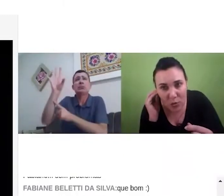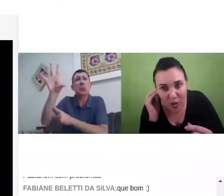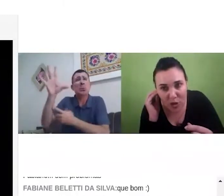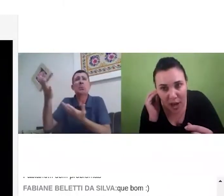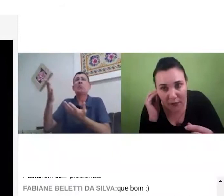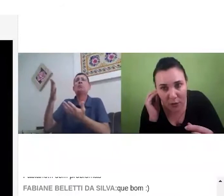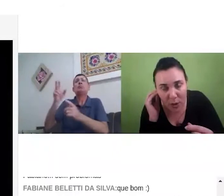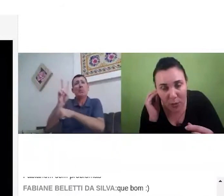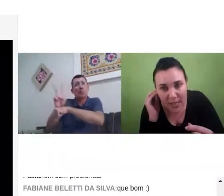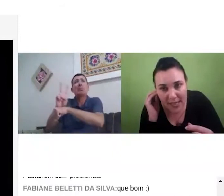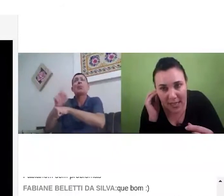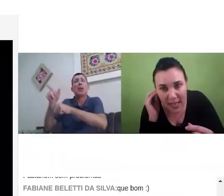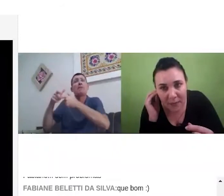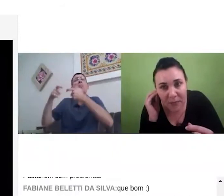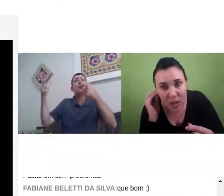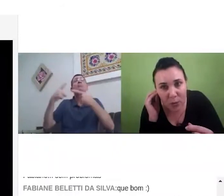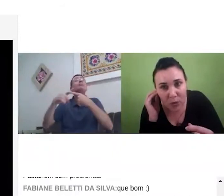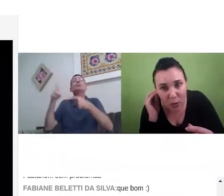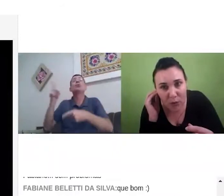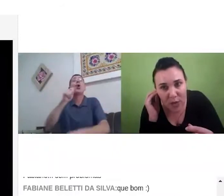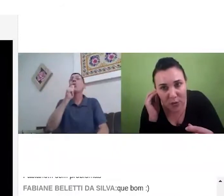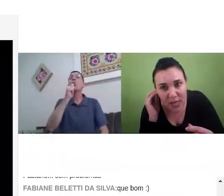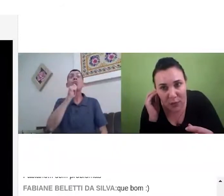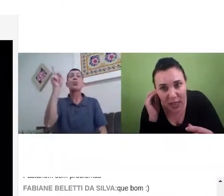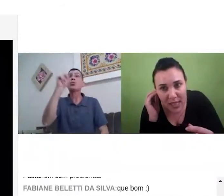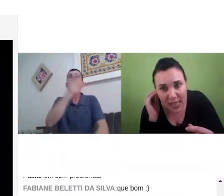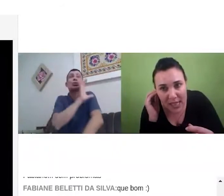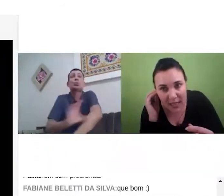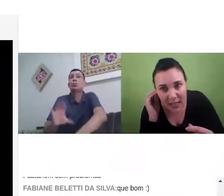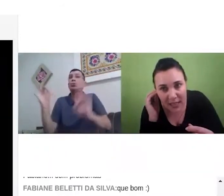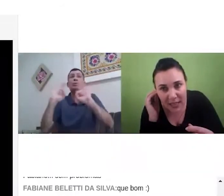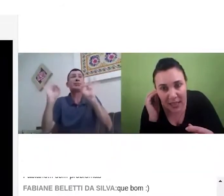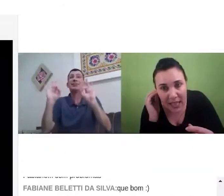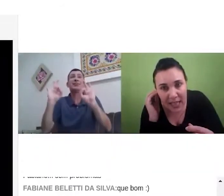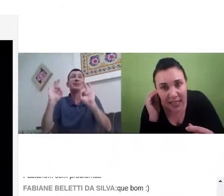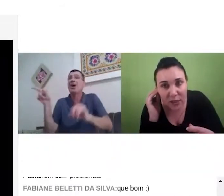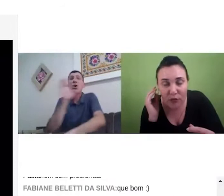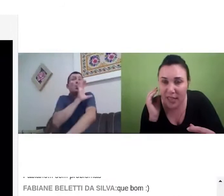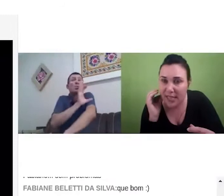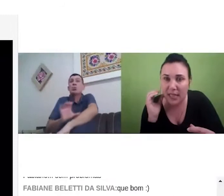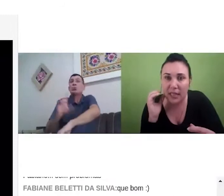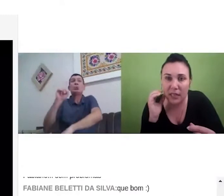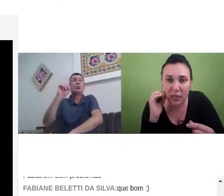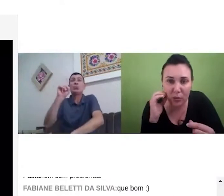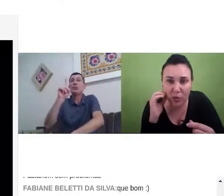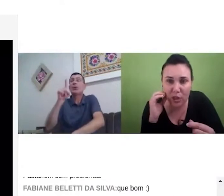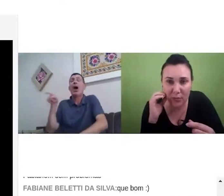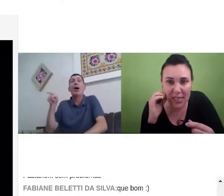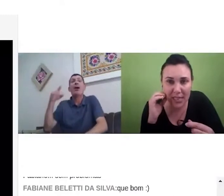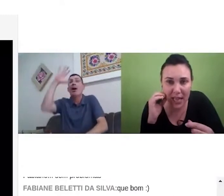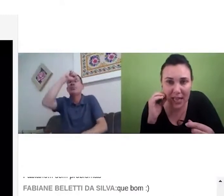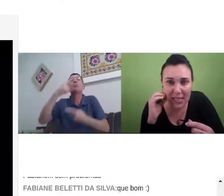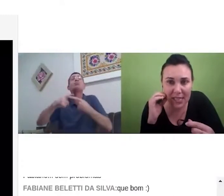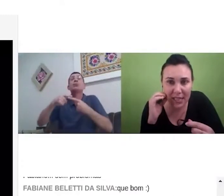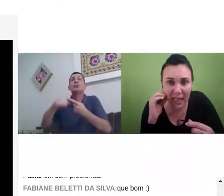eu preciso de uma chave, alguma coisa assim, eu converso com segurança, ele ainda não fez curso de